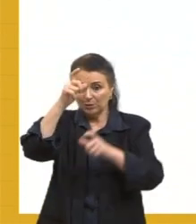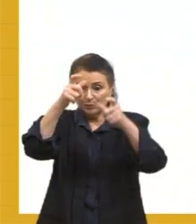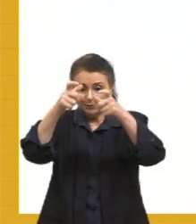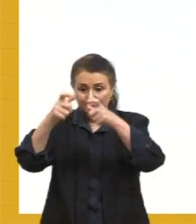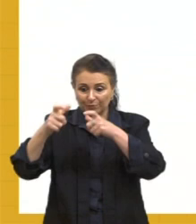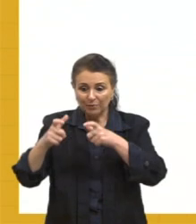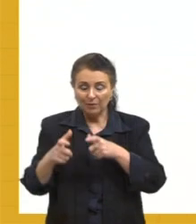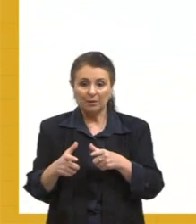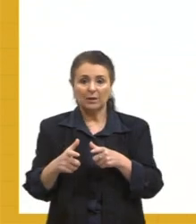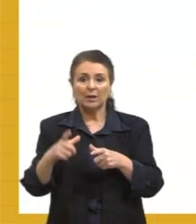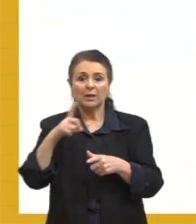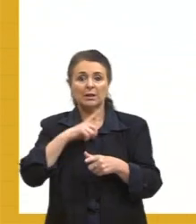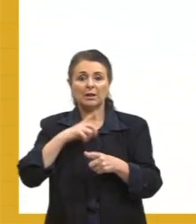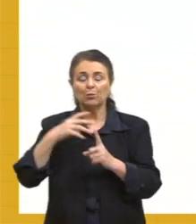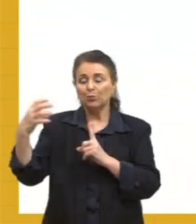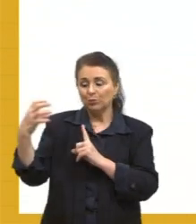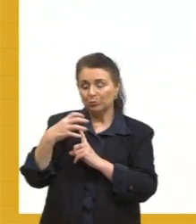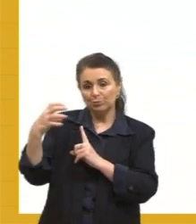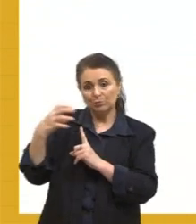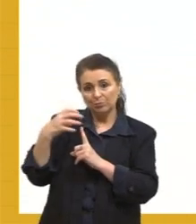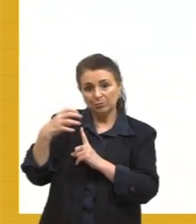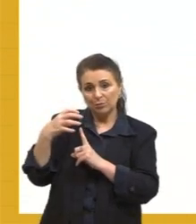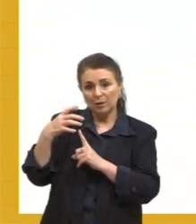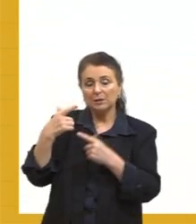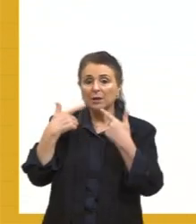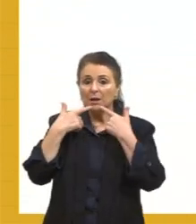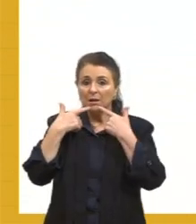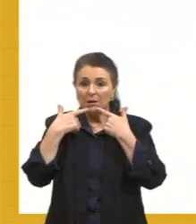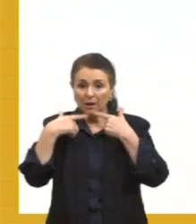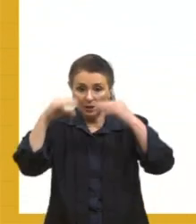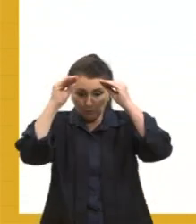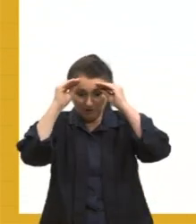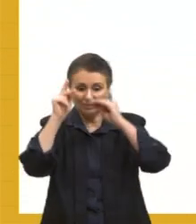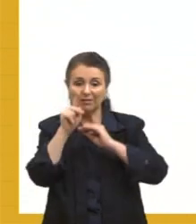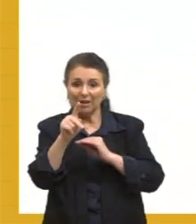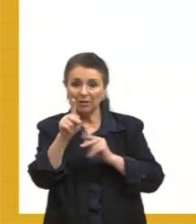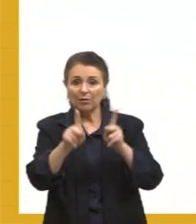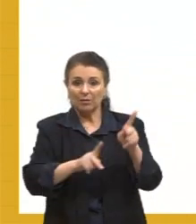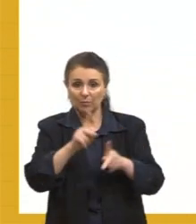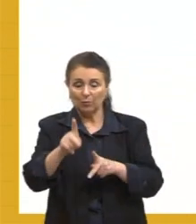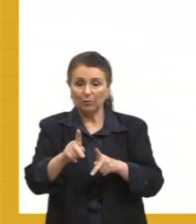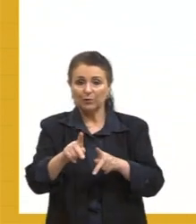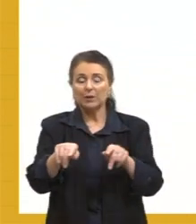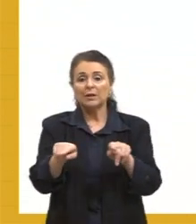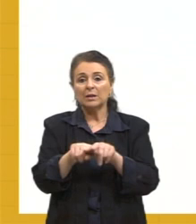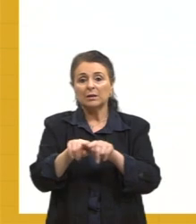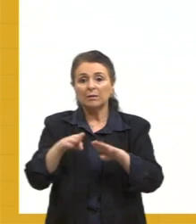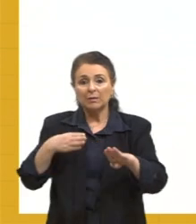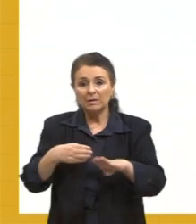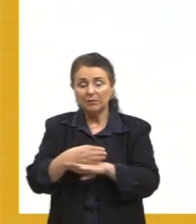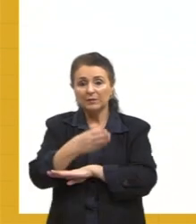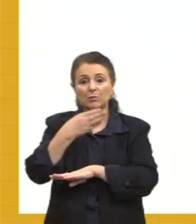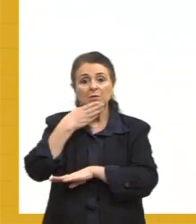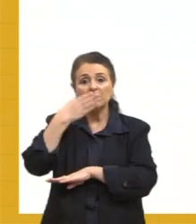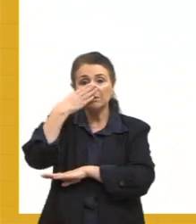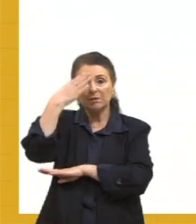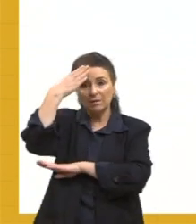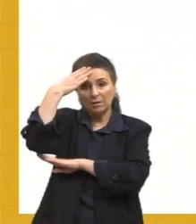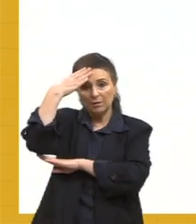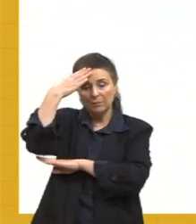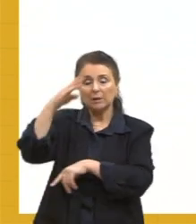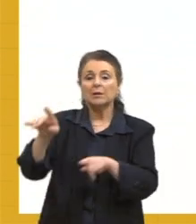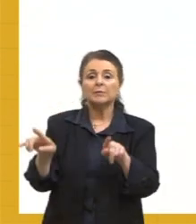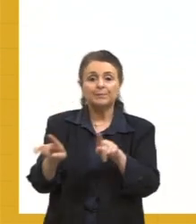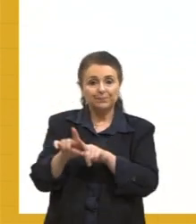muita influência da linguagem deles, e, por último, as invasões árabes. Acontece da mesma